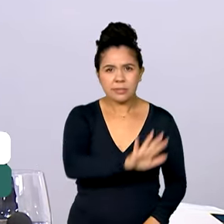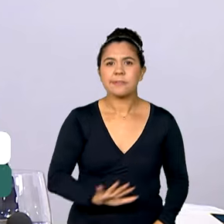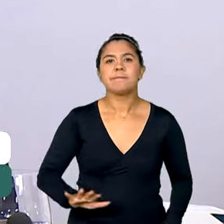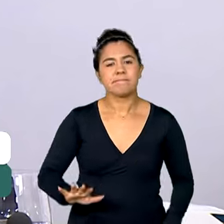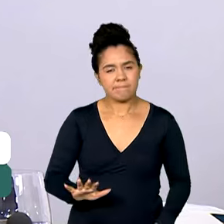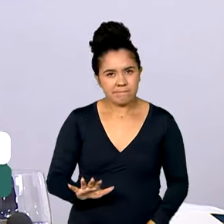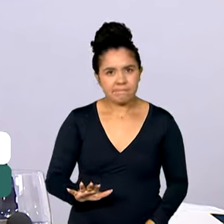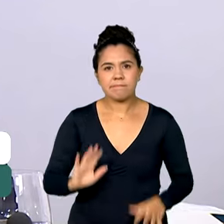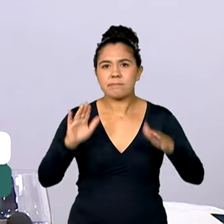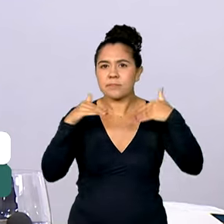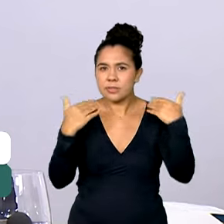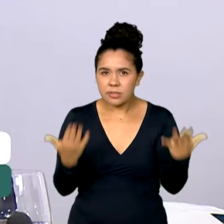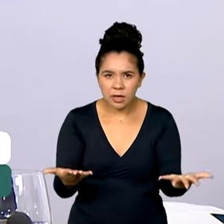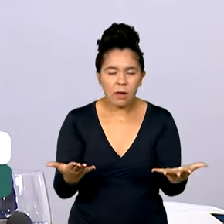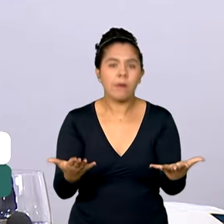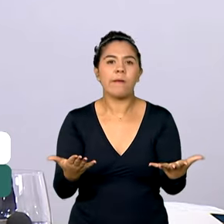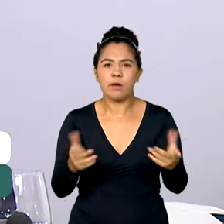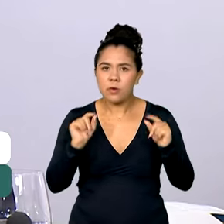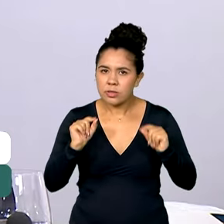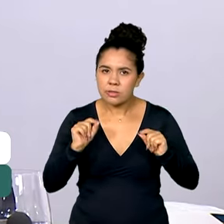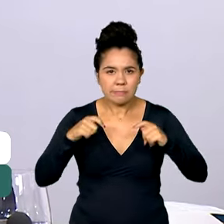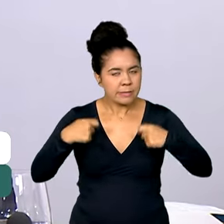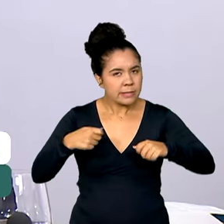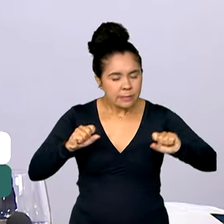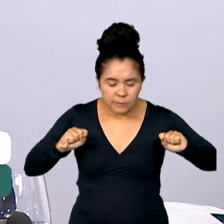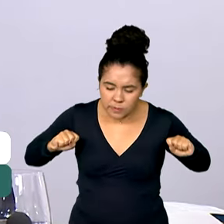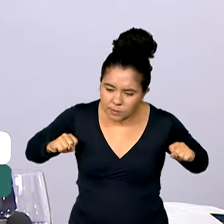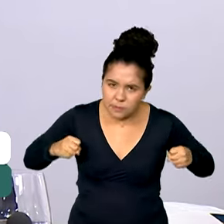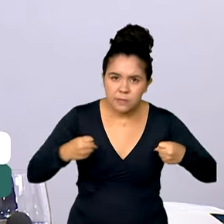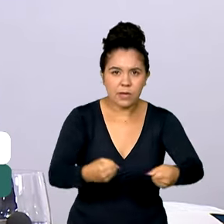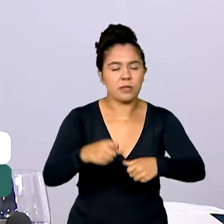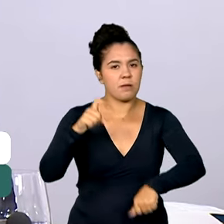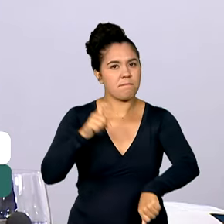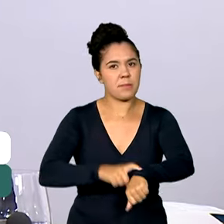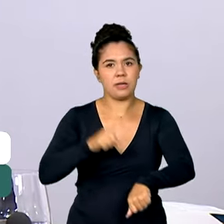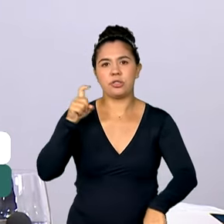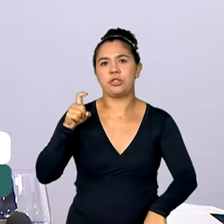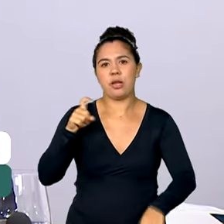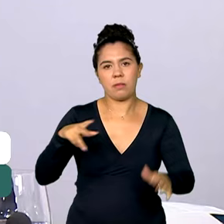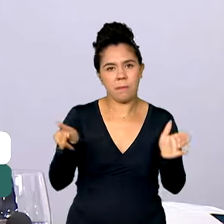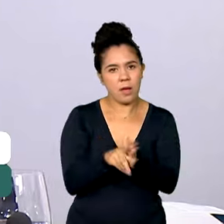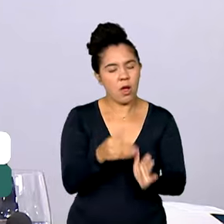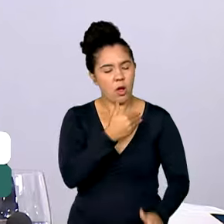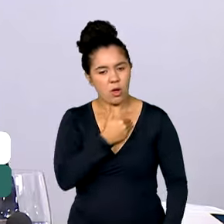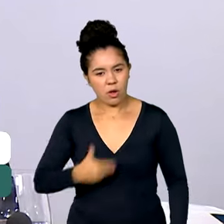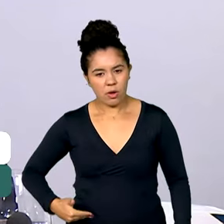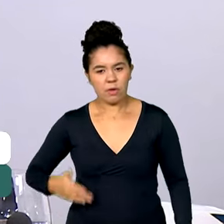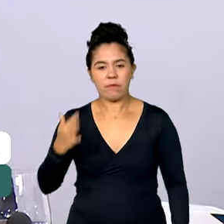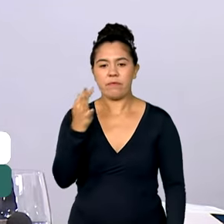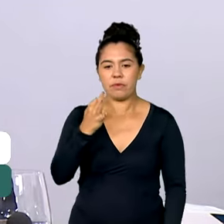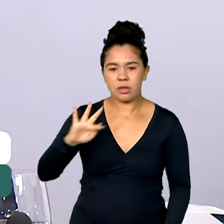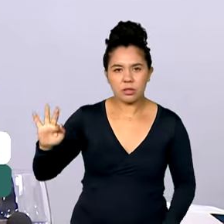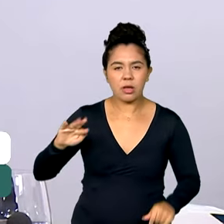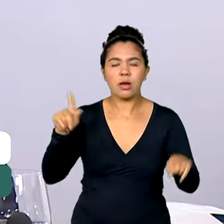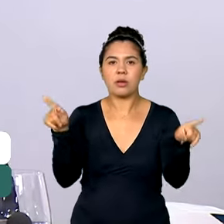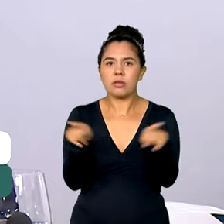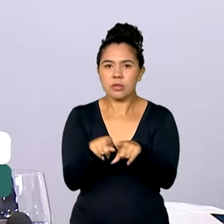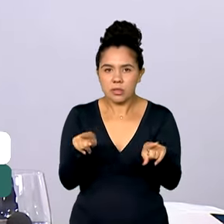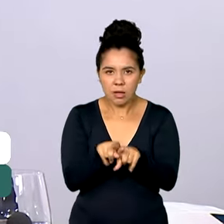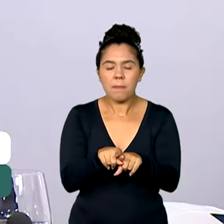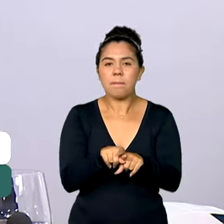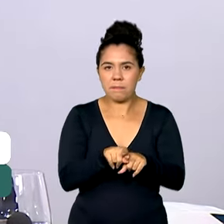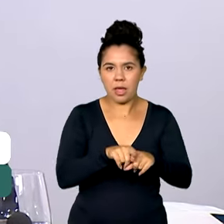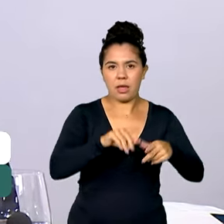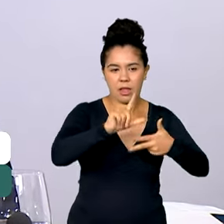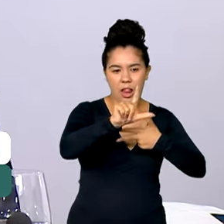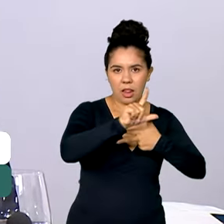todos os esforços imediatos do governo federal e com a colaboração do Poder Legislativo, na